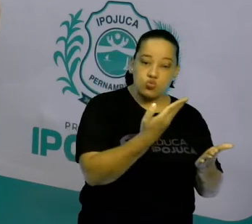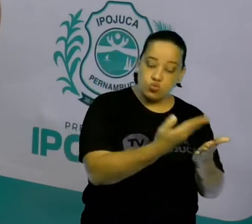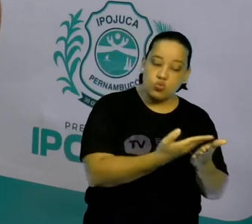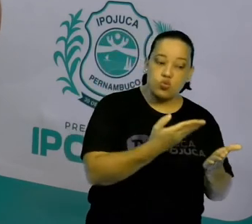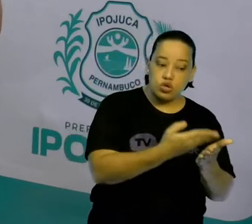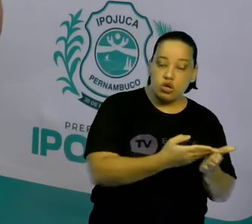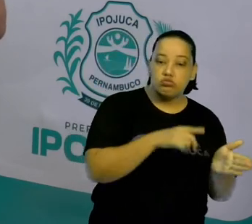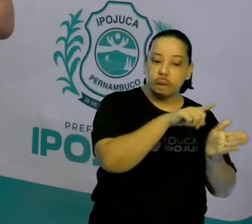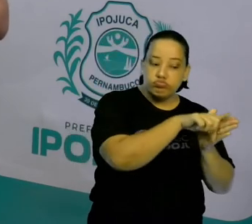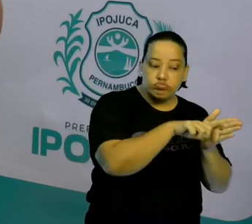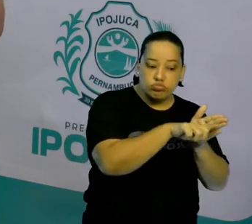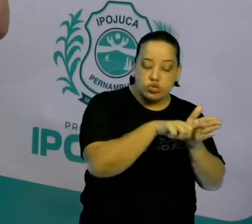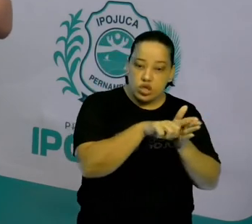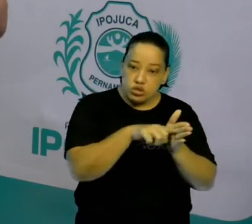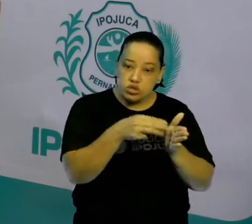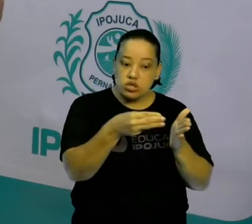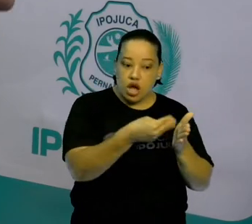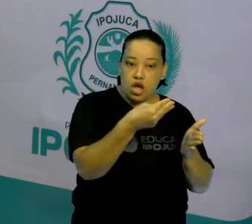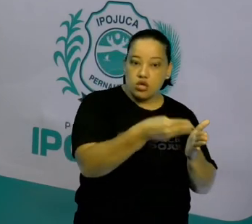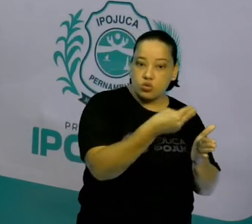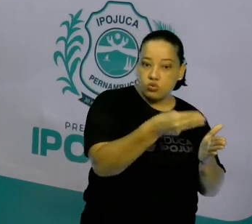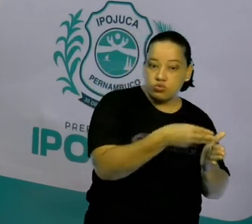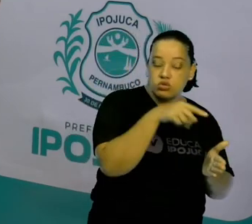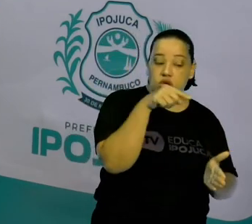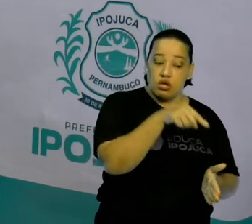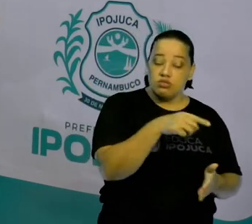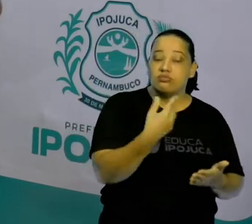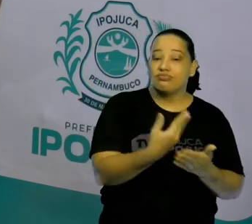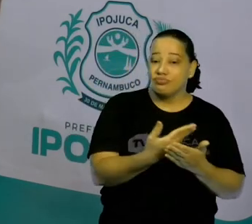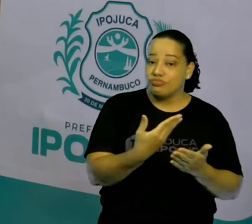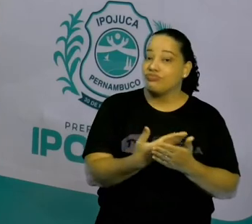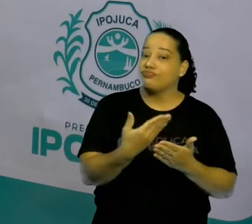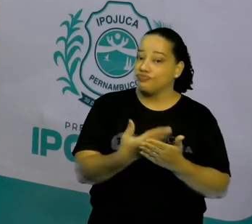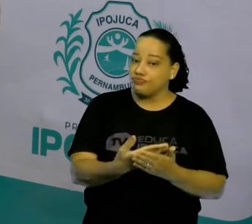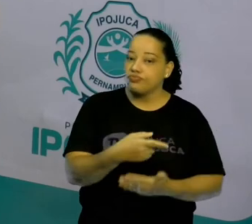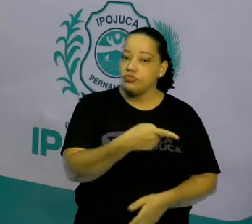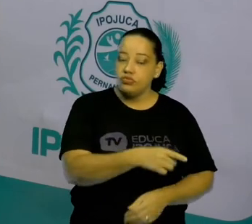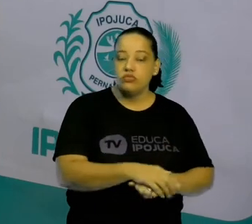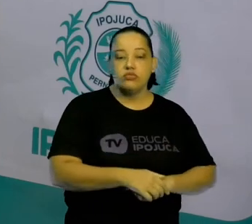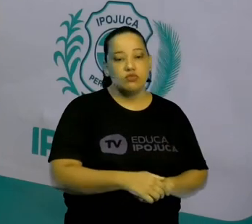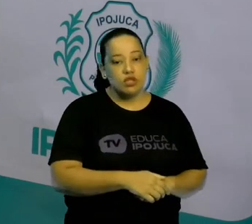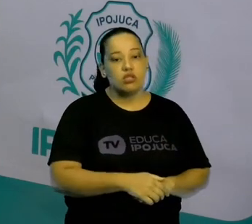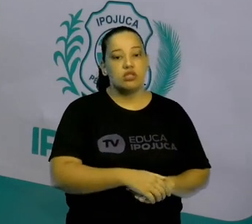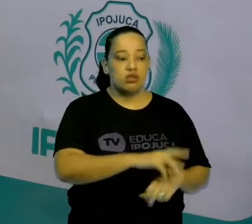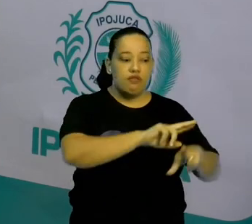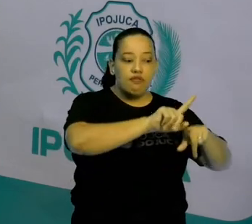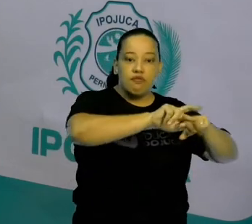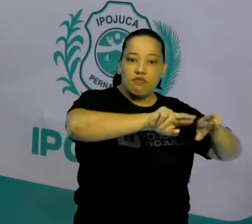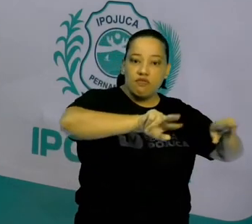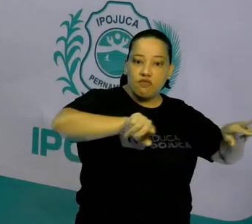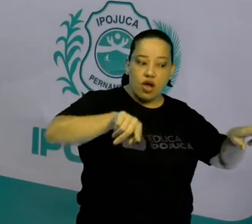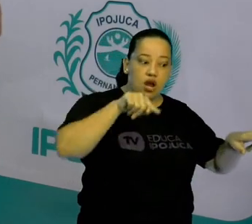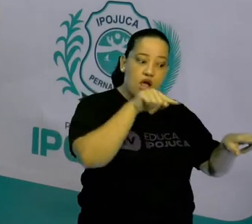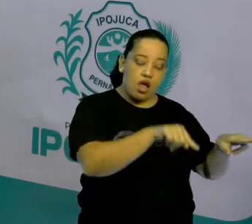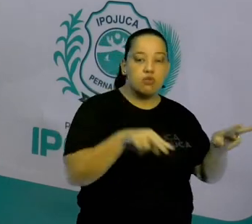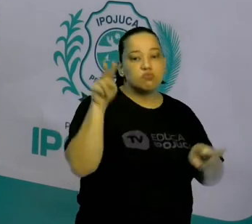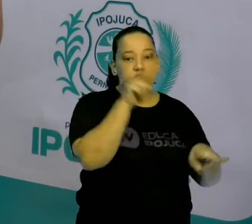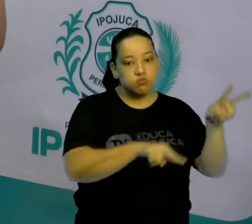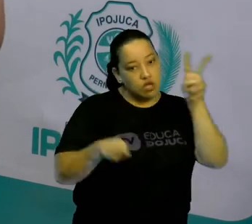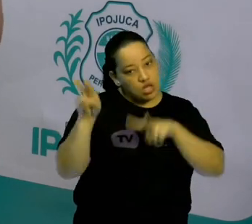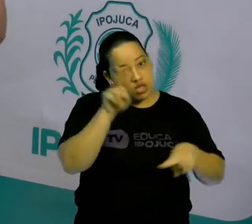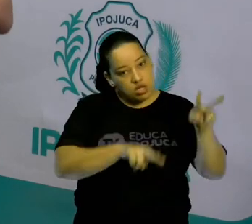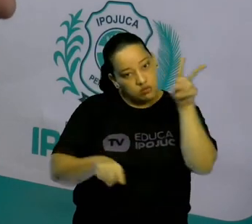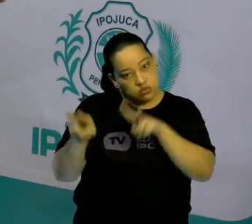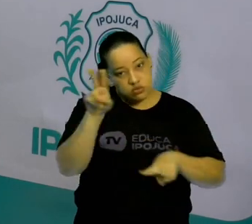história. Então, essas fontes diversas vão entrar com a Escola dos Análises. E você não vai somente